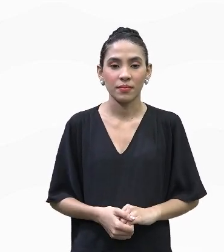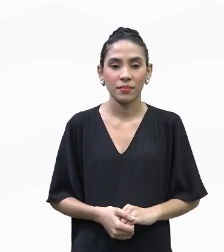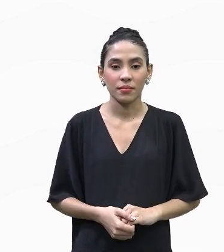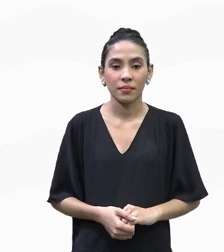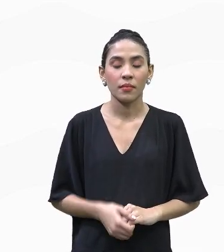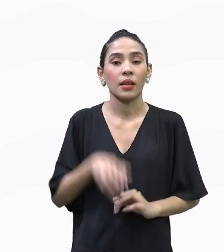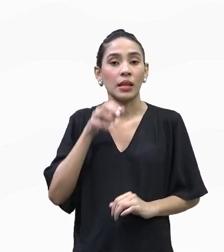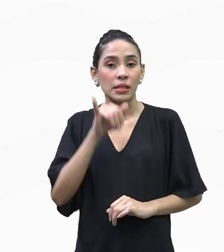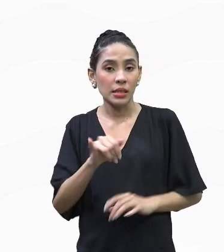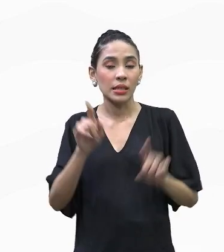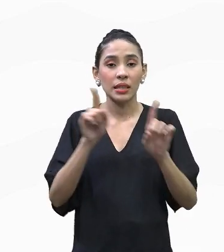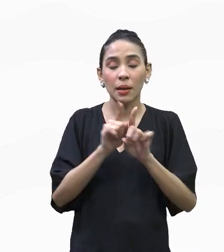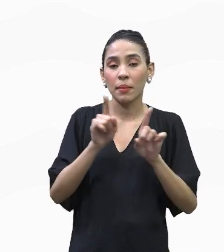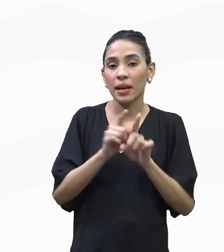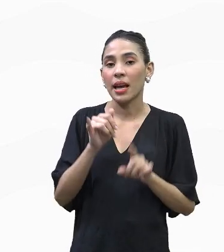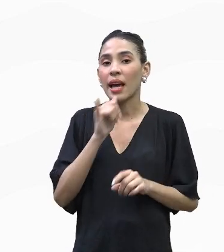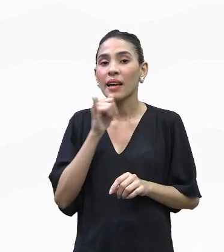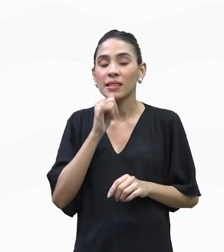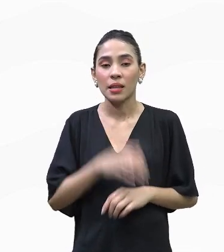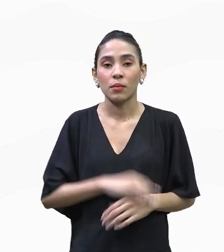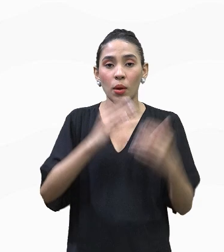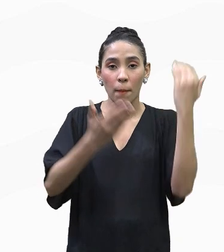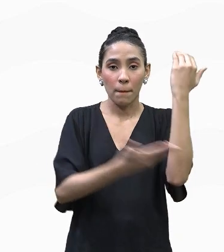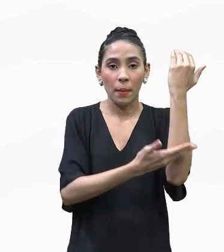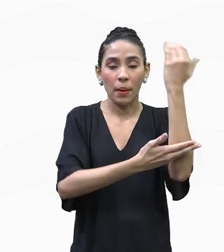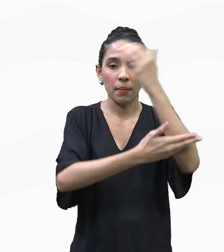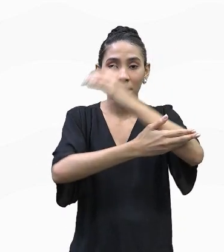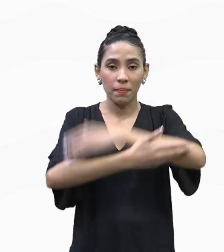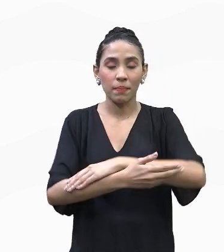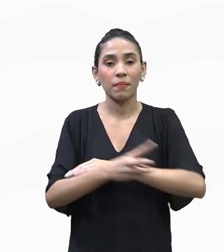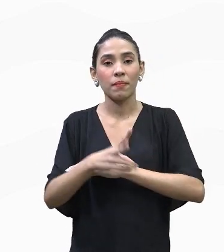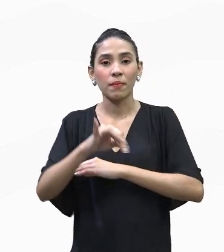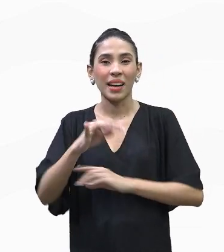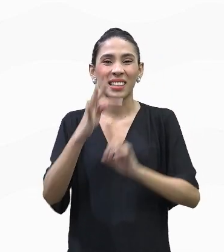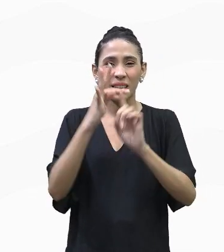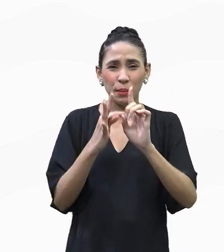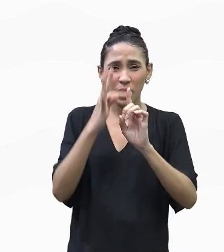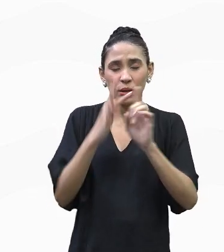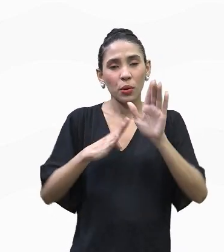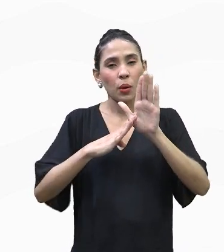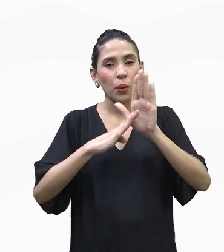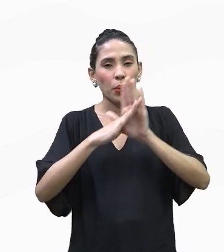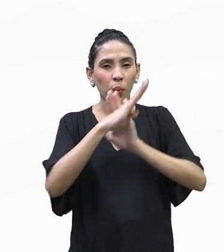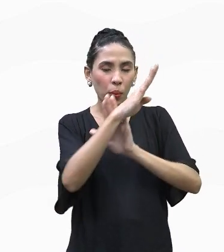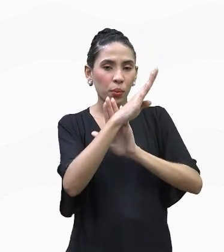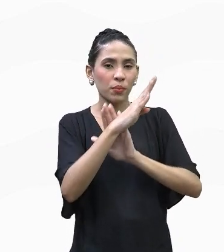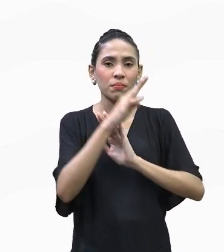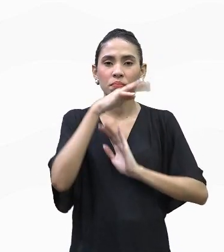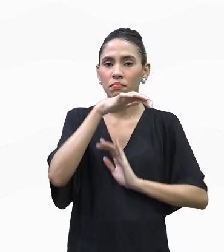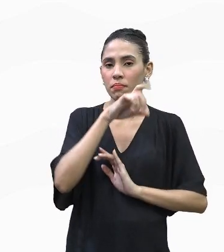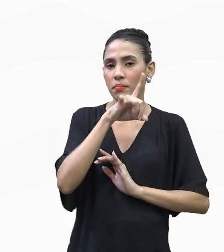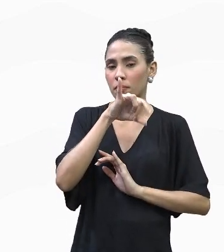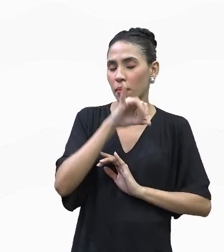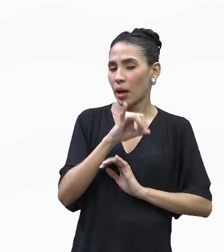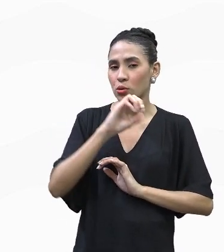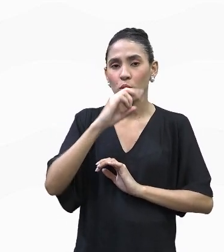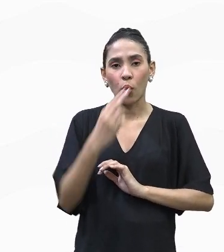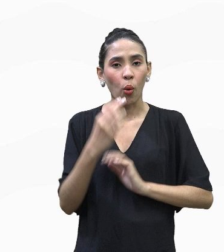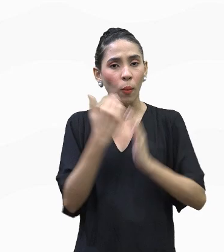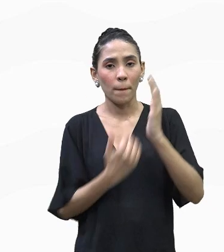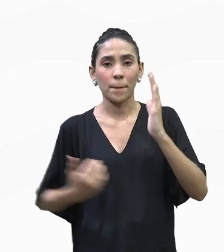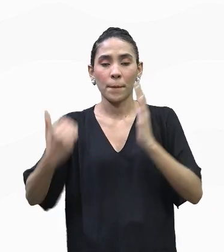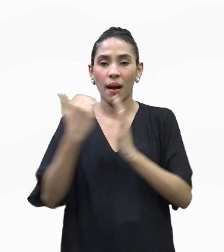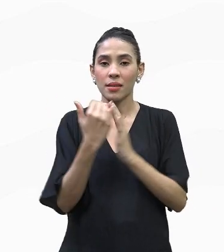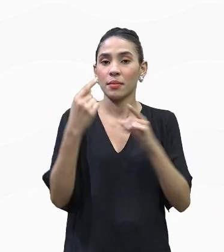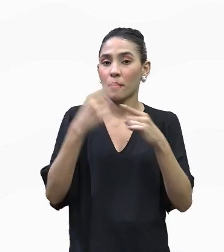Se mudarmos também, se retirarmos essa vegetação, vai aumentar a temperatura local, seja média, seja as temperaturas máximas, porque não